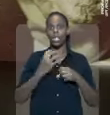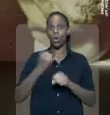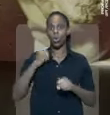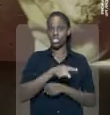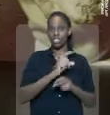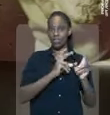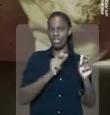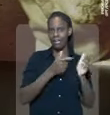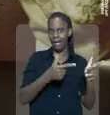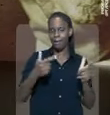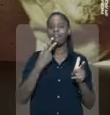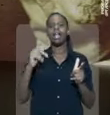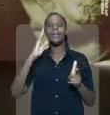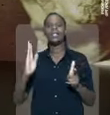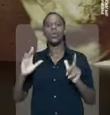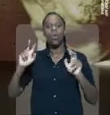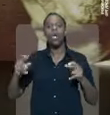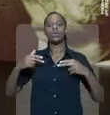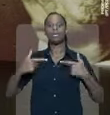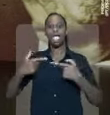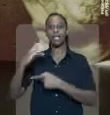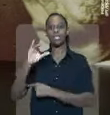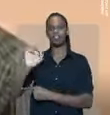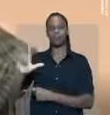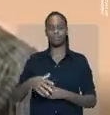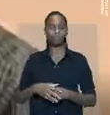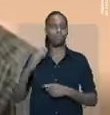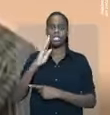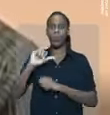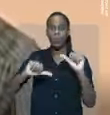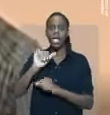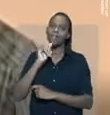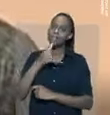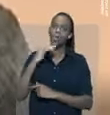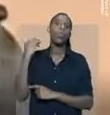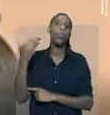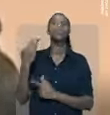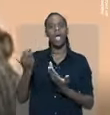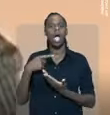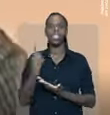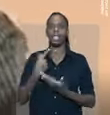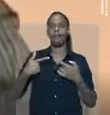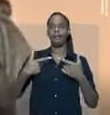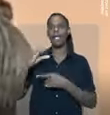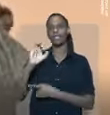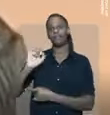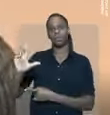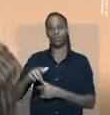dessa indústria que ele fala em mergulhar o Brasil numa guerra civil. O pessoal vai mudar e, infelizmente, quando um dia nós partimos